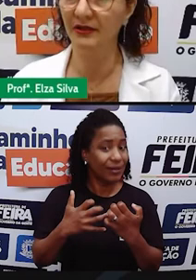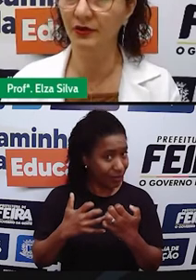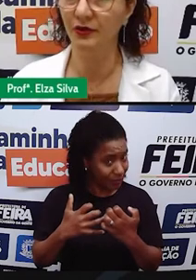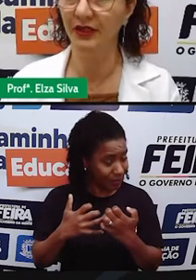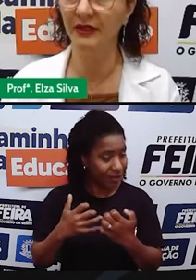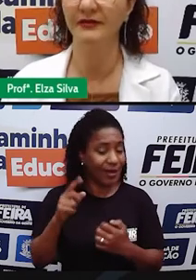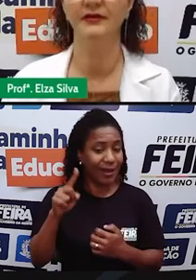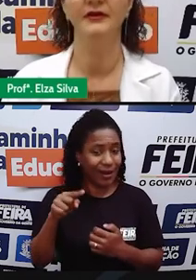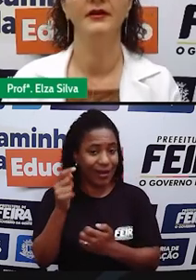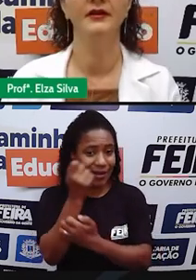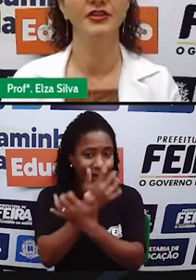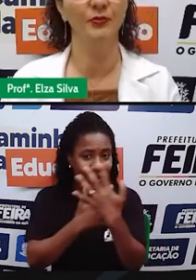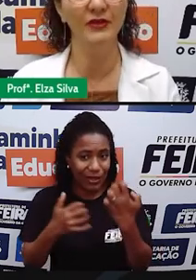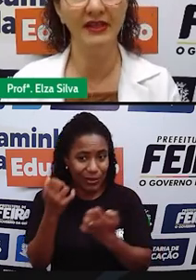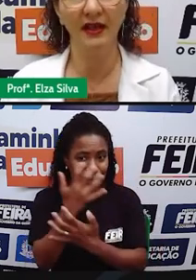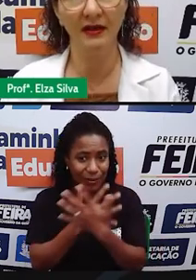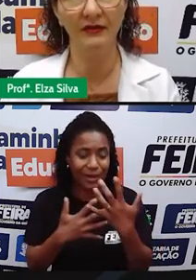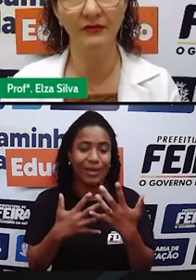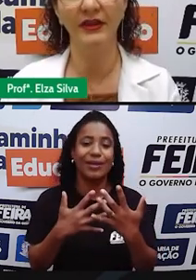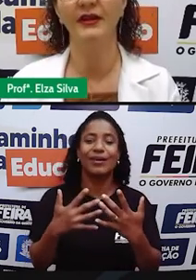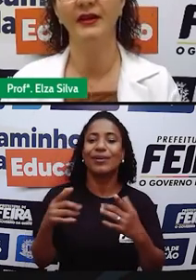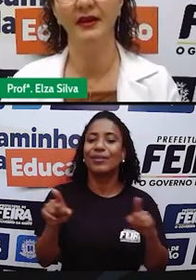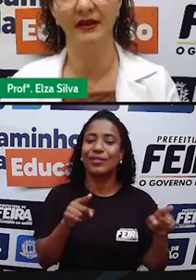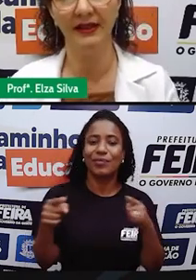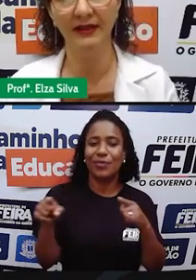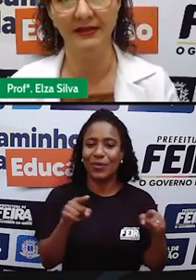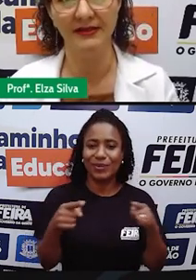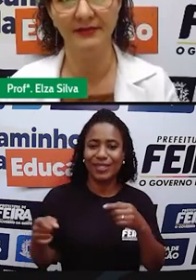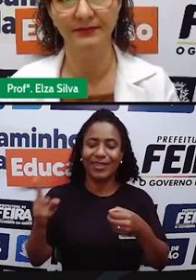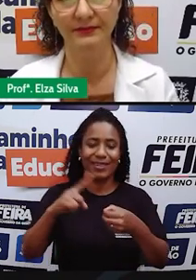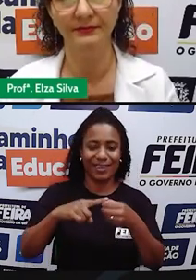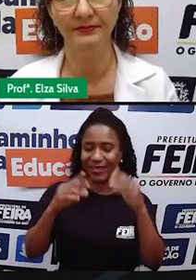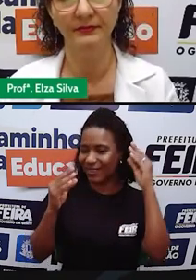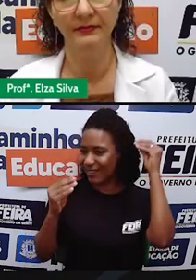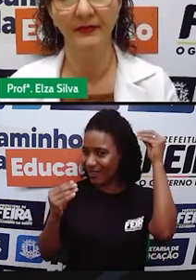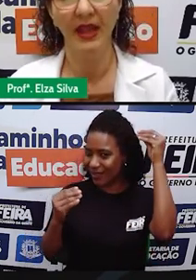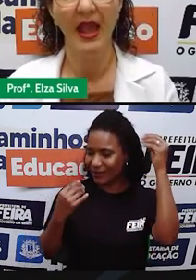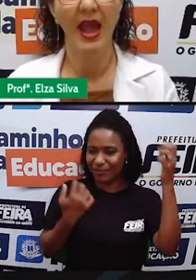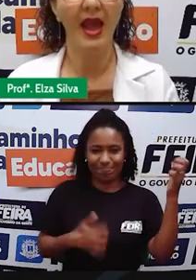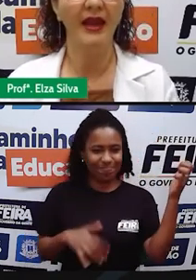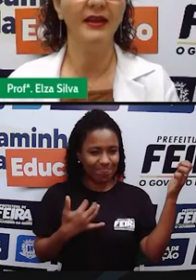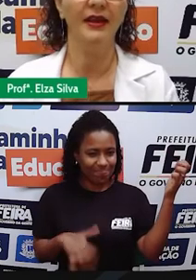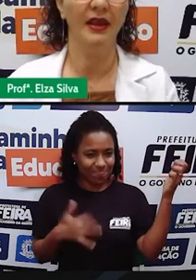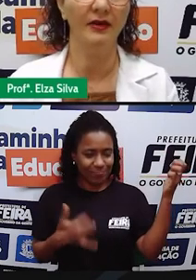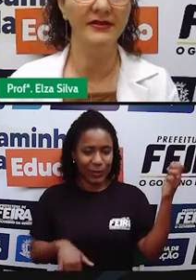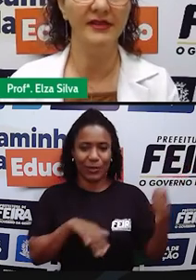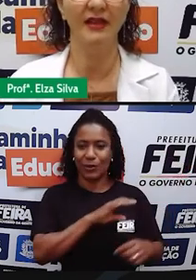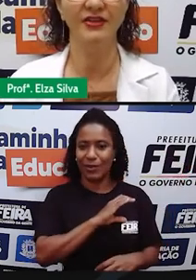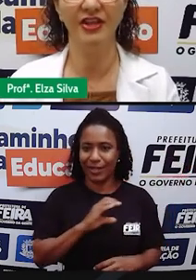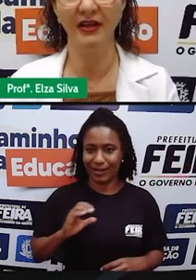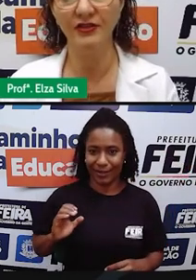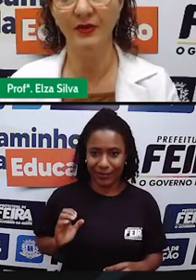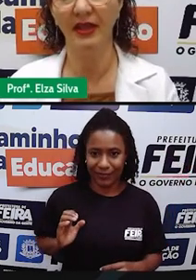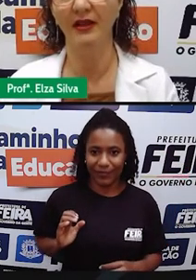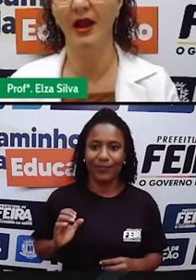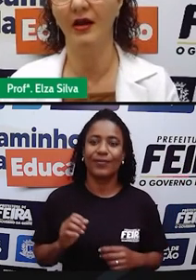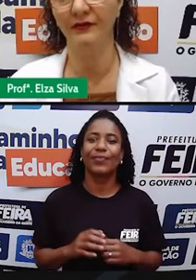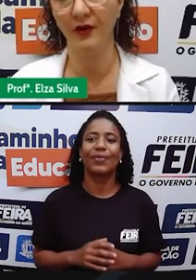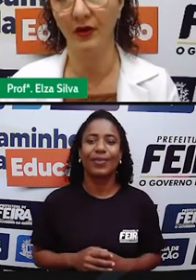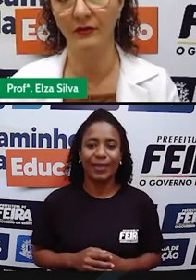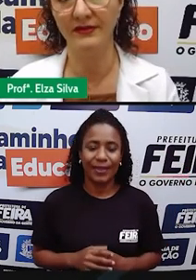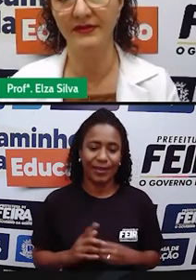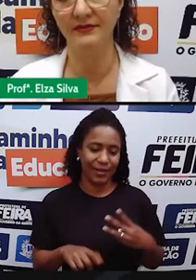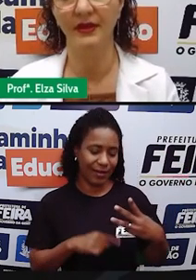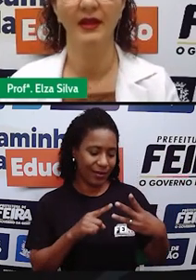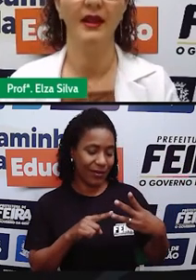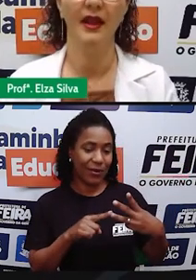é uma cantora de música country canadense. Eric Gales and China Twain are